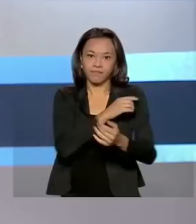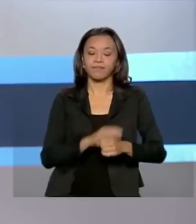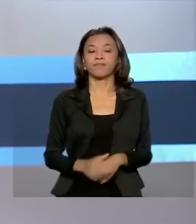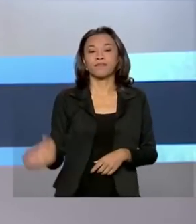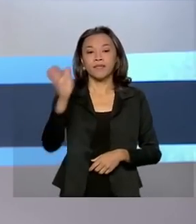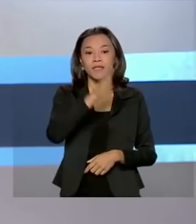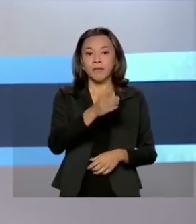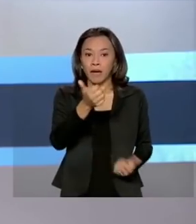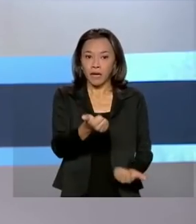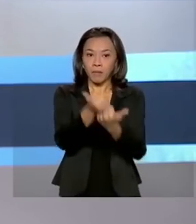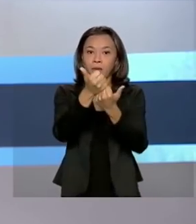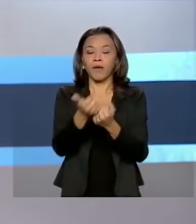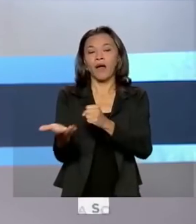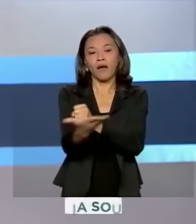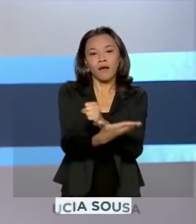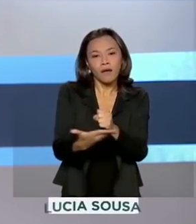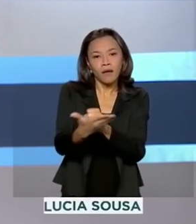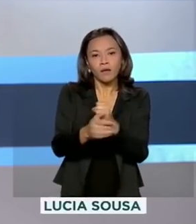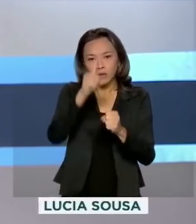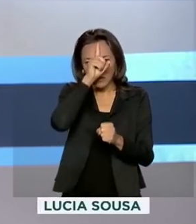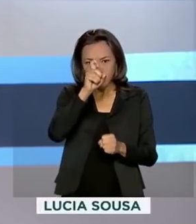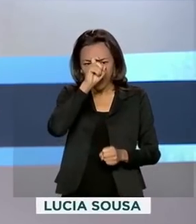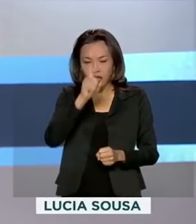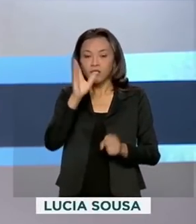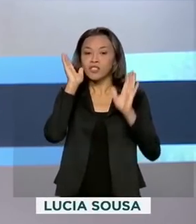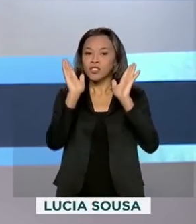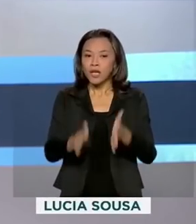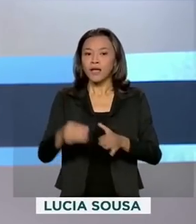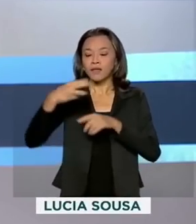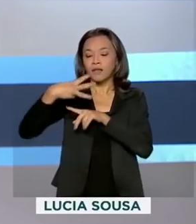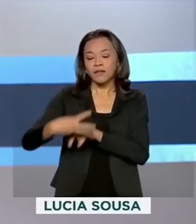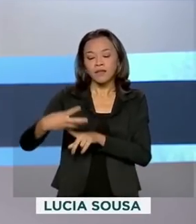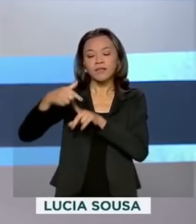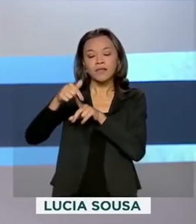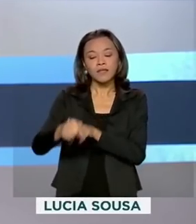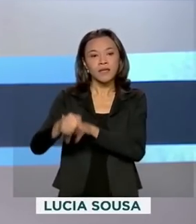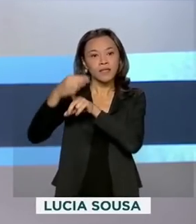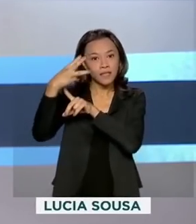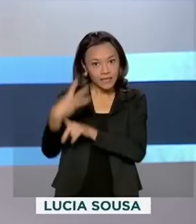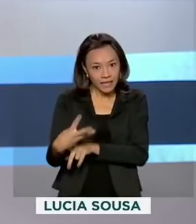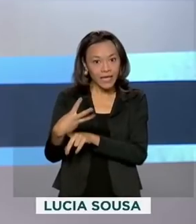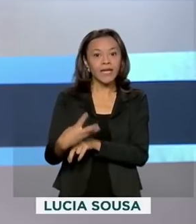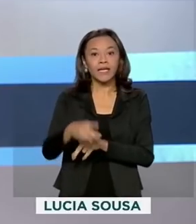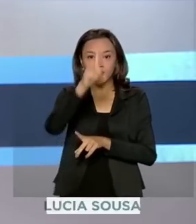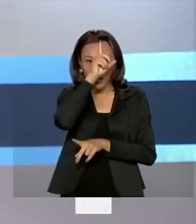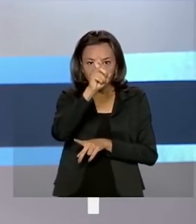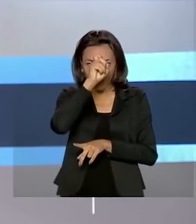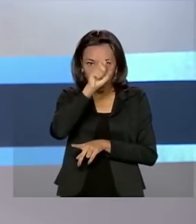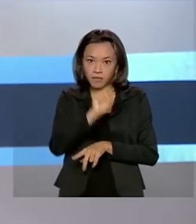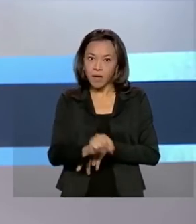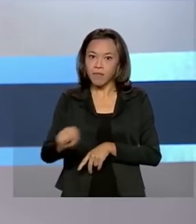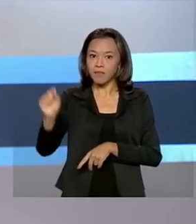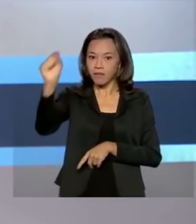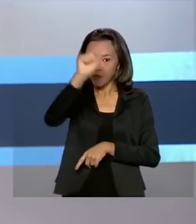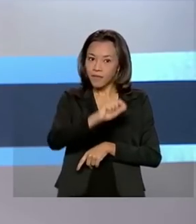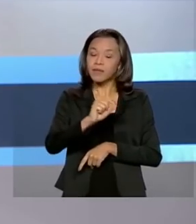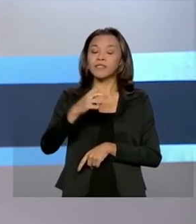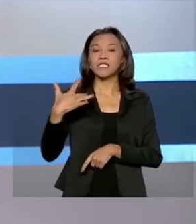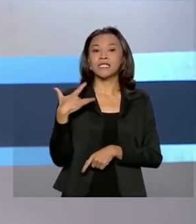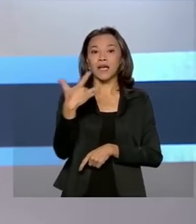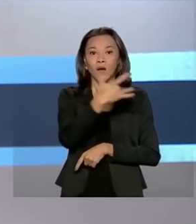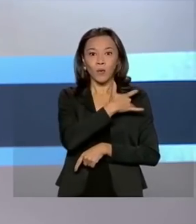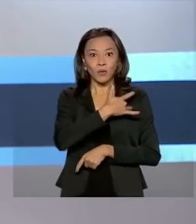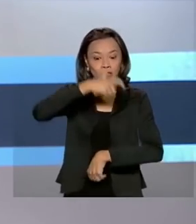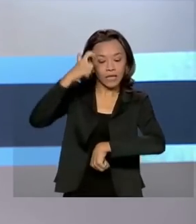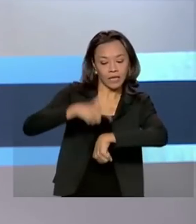primária, o Ministério da Saúde habilitou mais 373 unidades básicas no programa Saúde na Hora, que